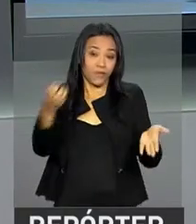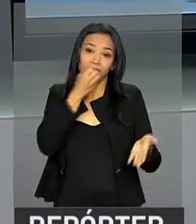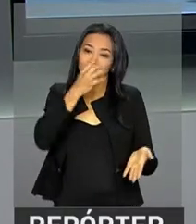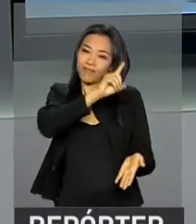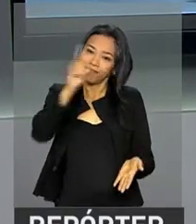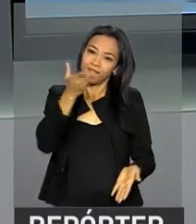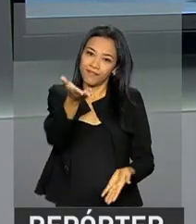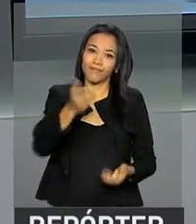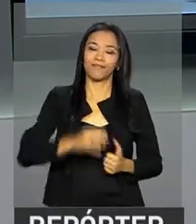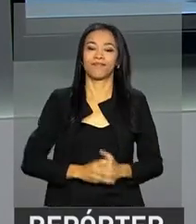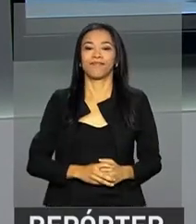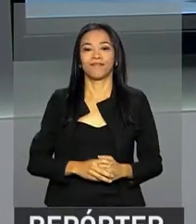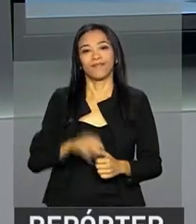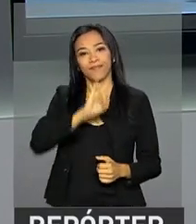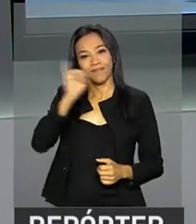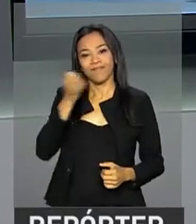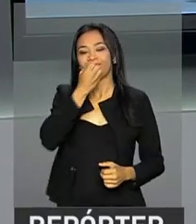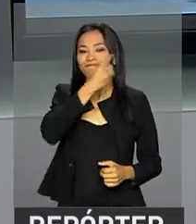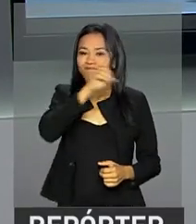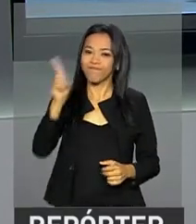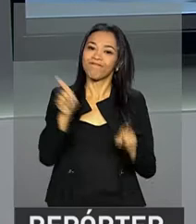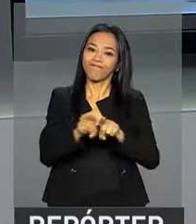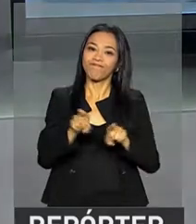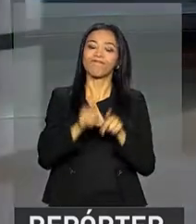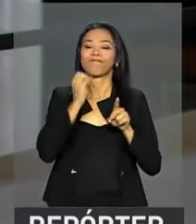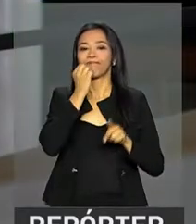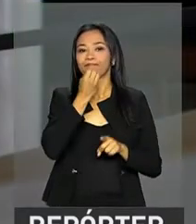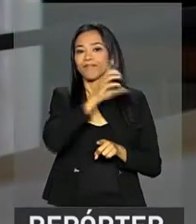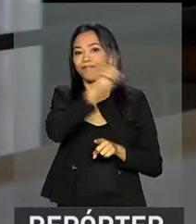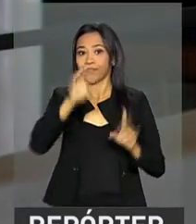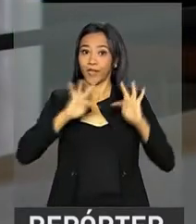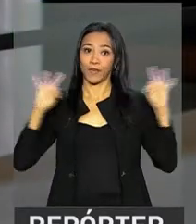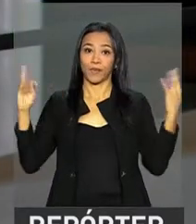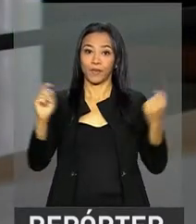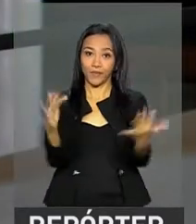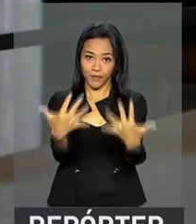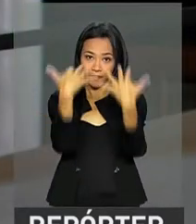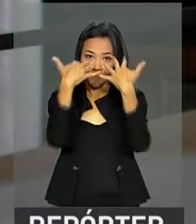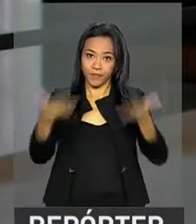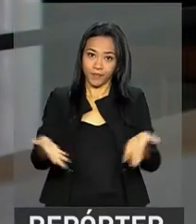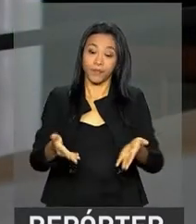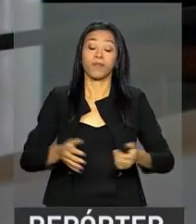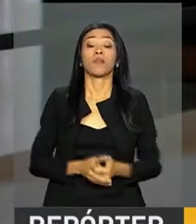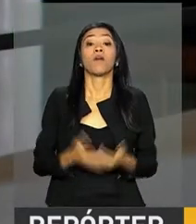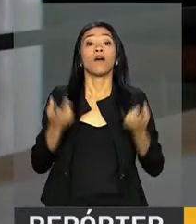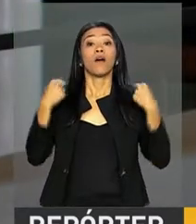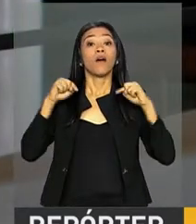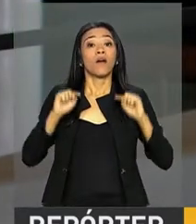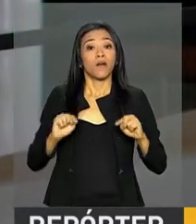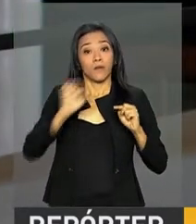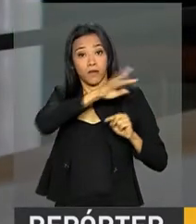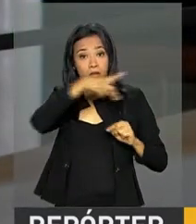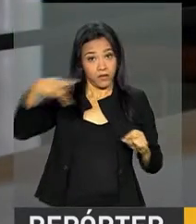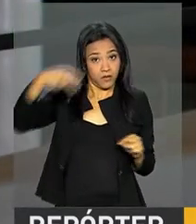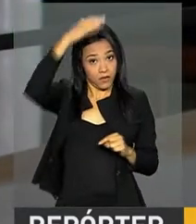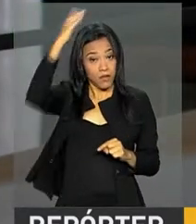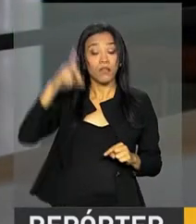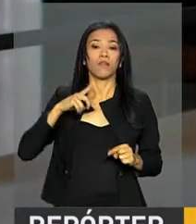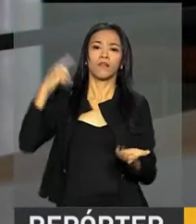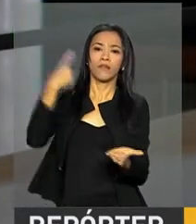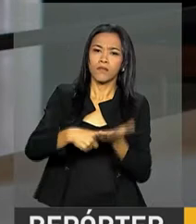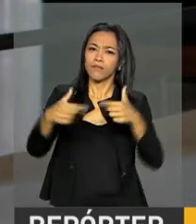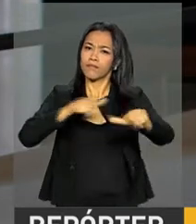para você. Oi, Carla, bom dia para você também, bom dia a todos que nos assistem. Olha só, o presidente Michel Temer tem agenda aqui em